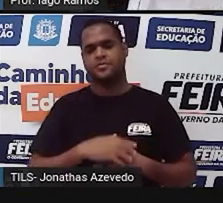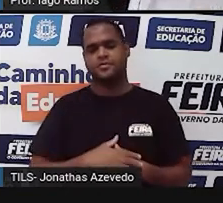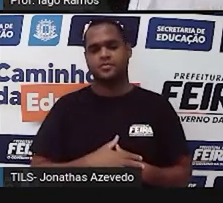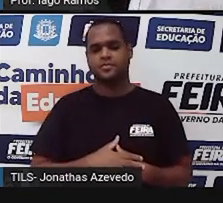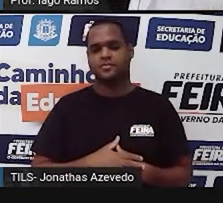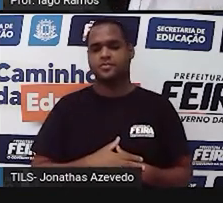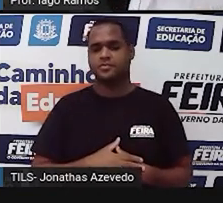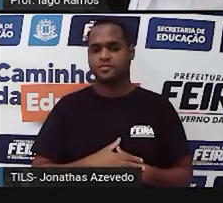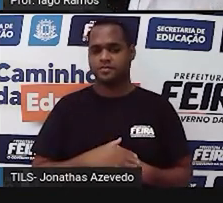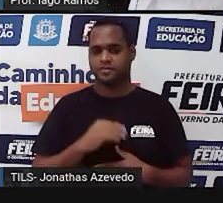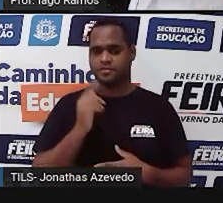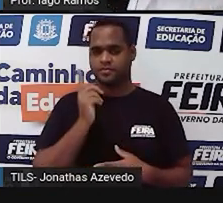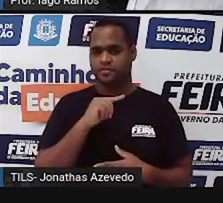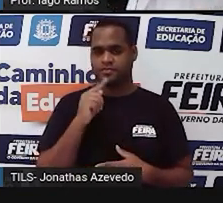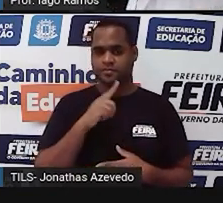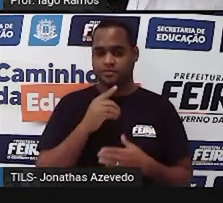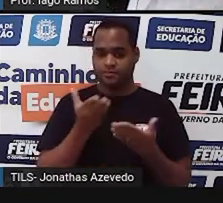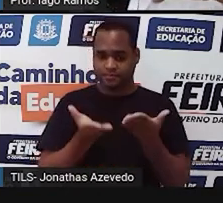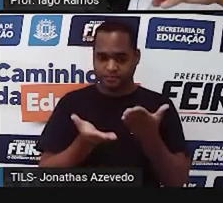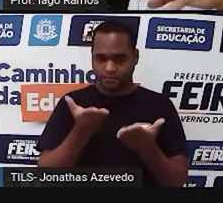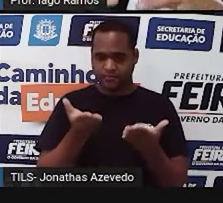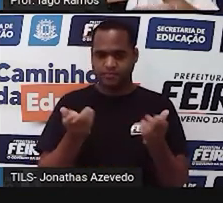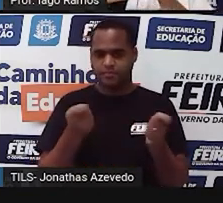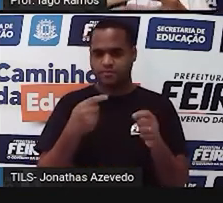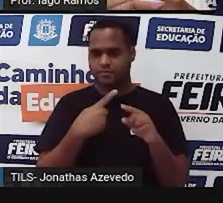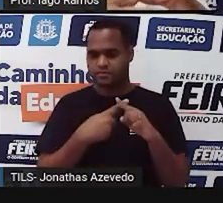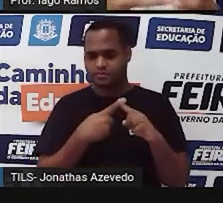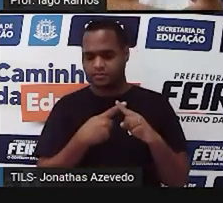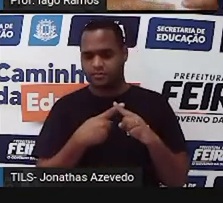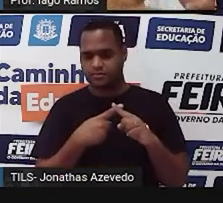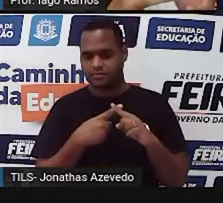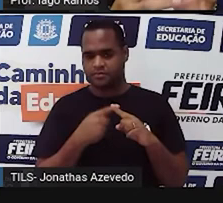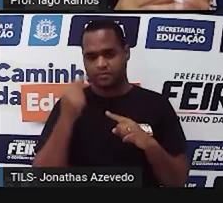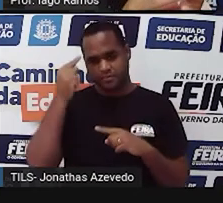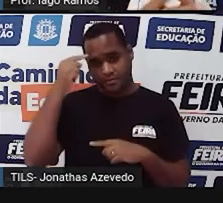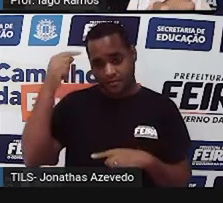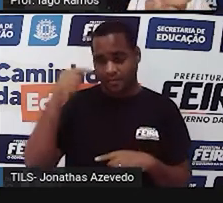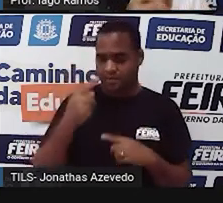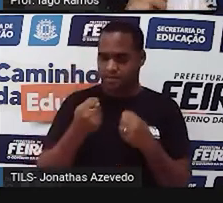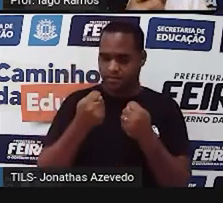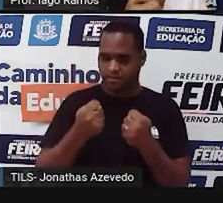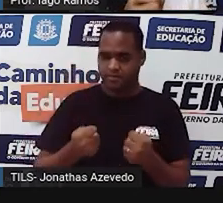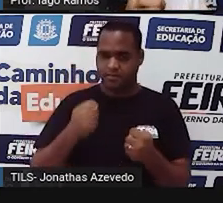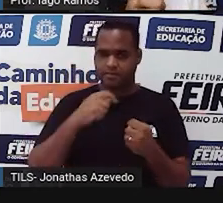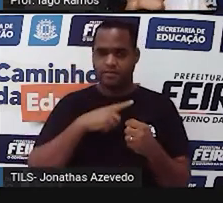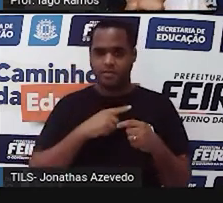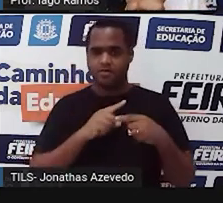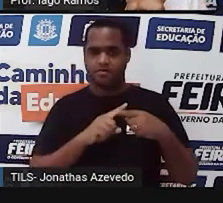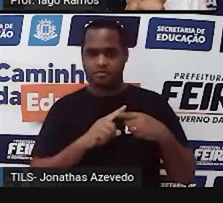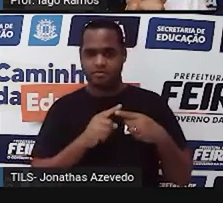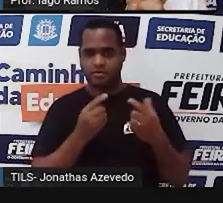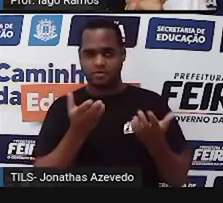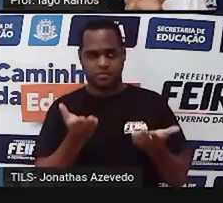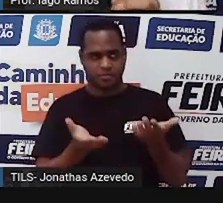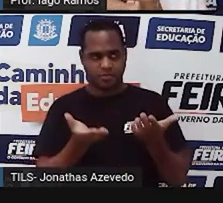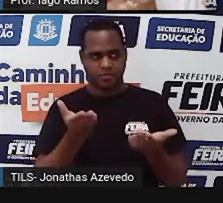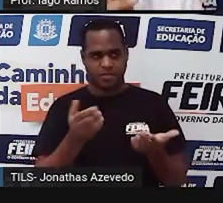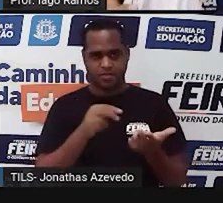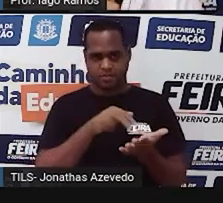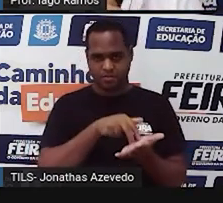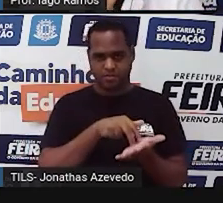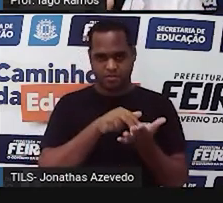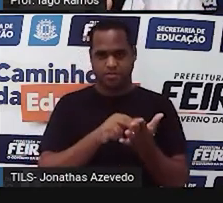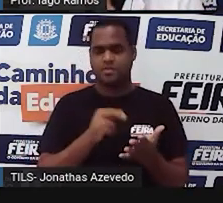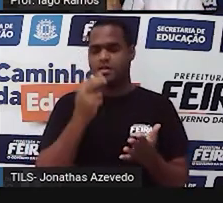equilibrados, é porque o peso que tem em um prato é